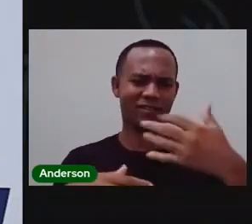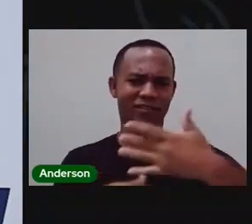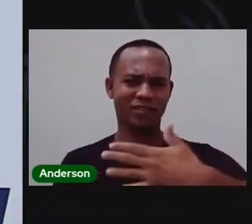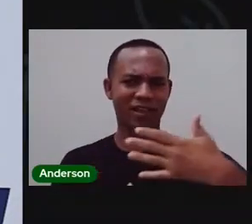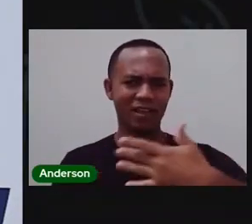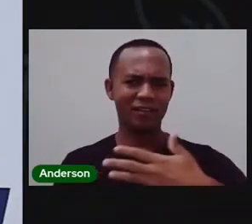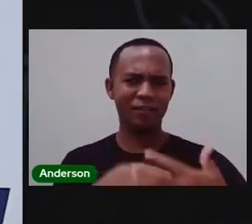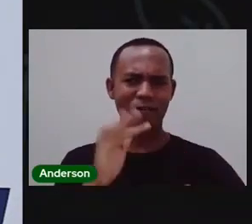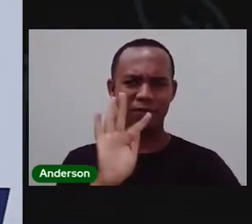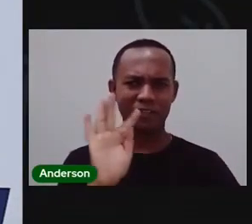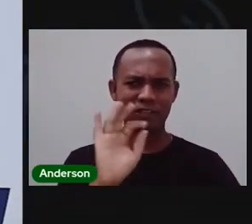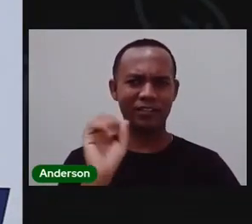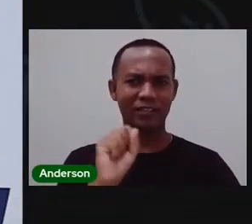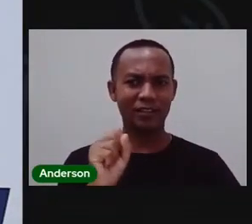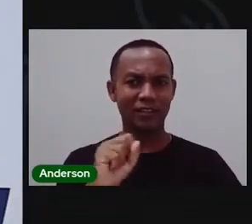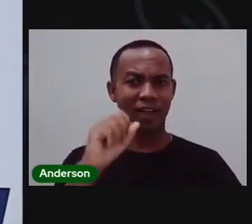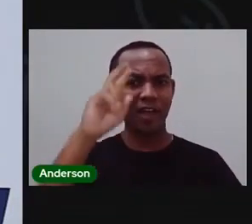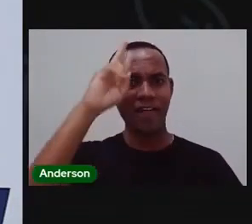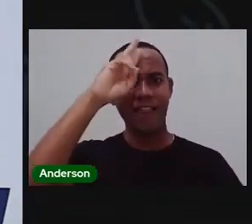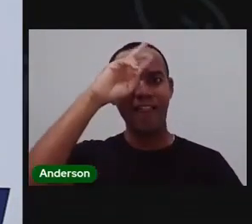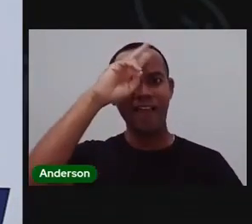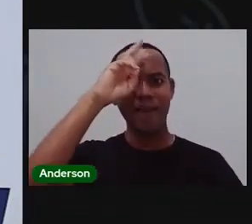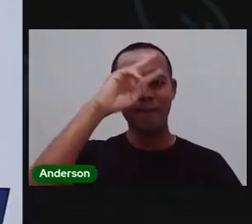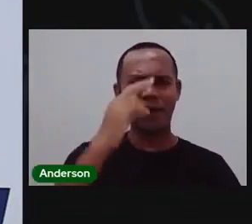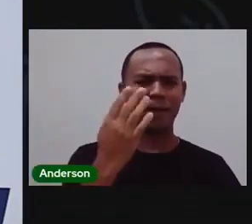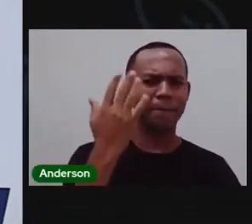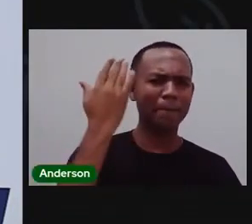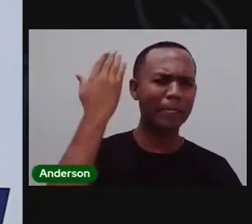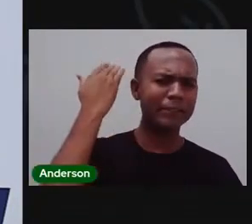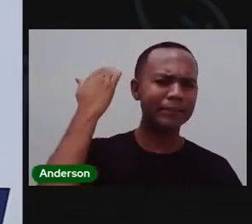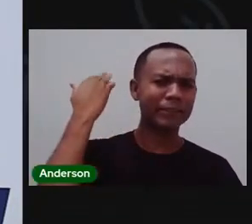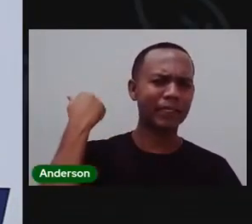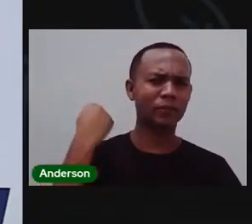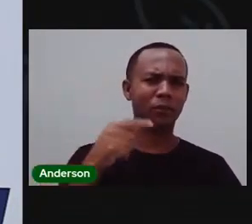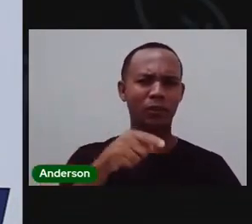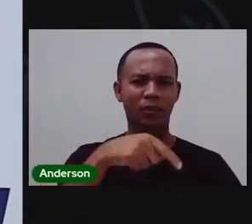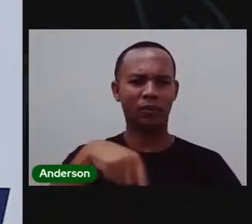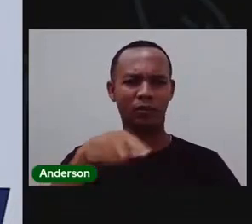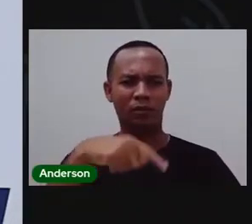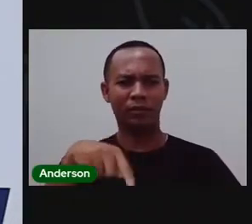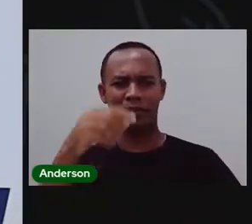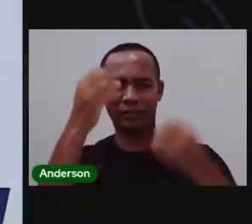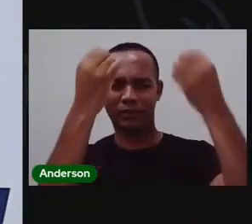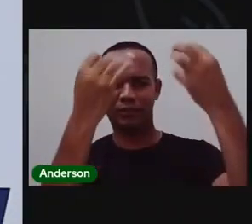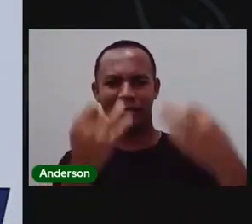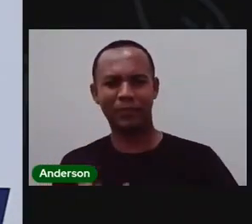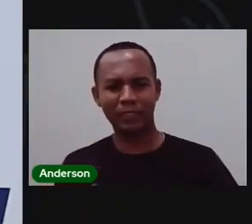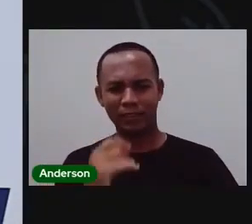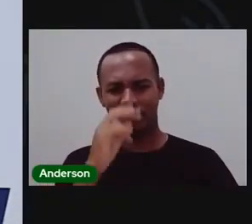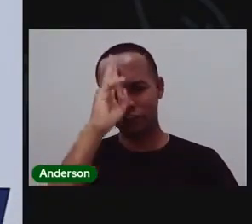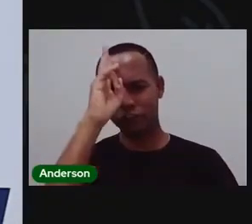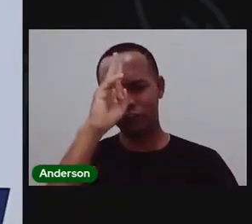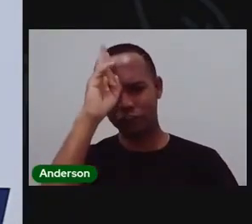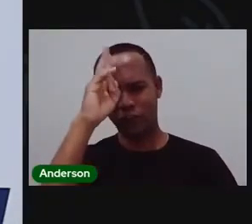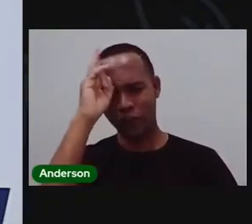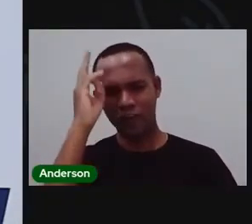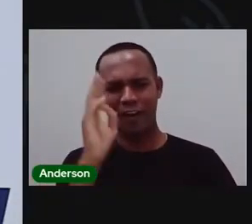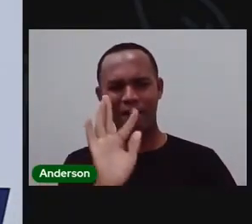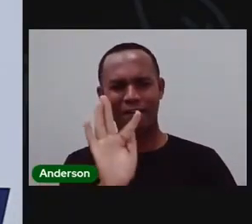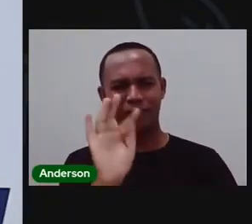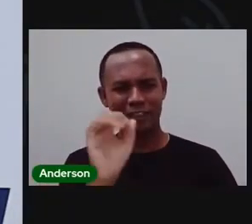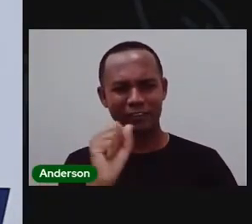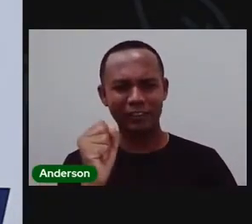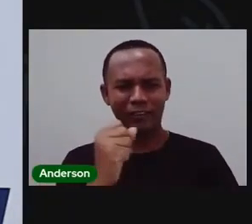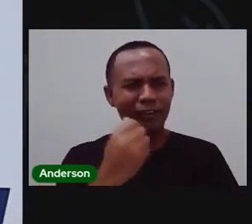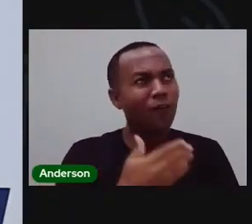Lembra que lá na nossa aula passada, nós falamos sobre a história de Feira de Santana, do surgimento